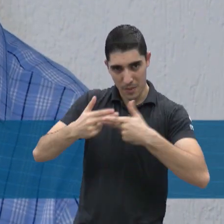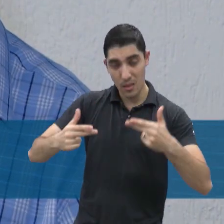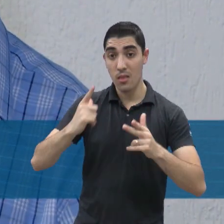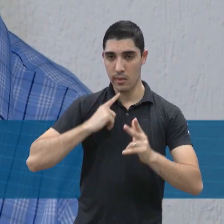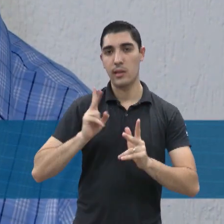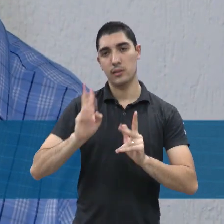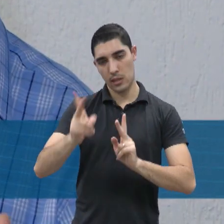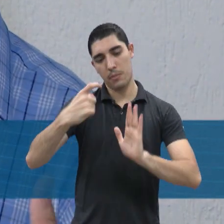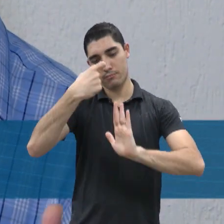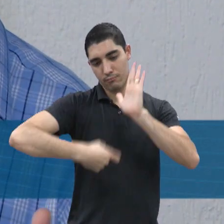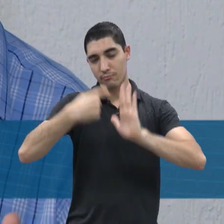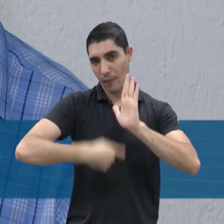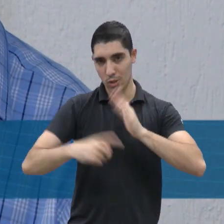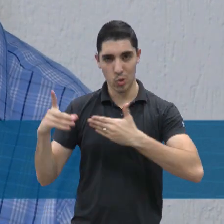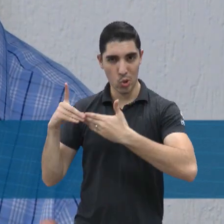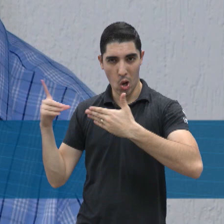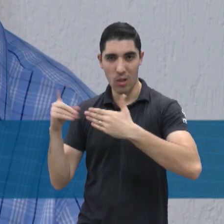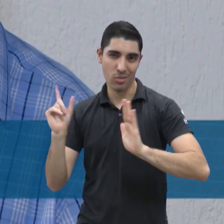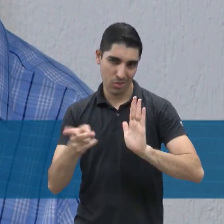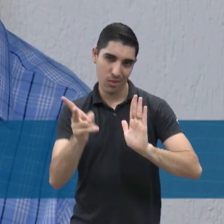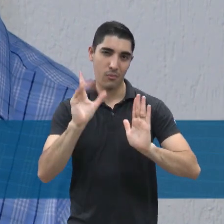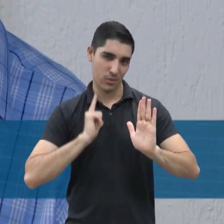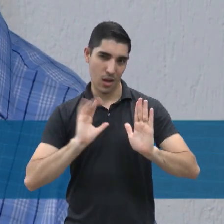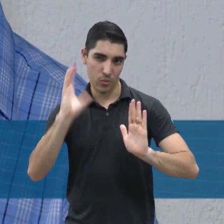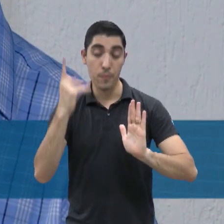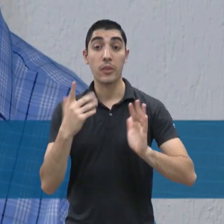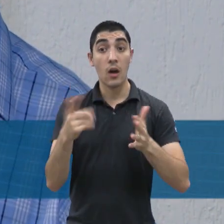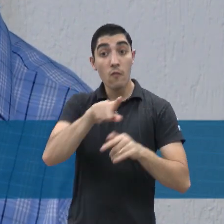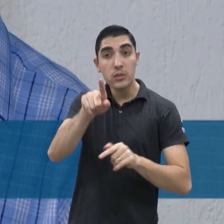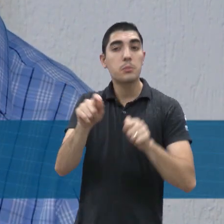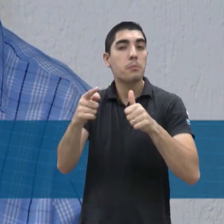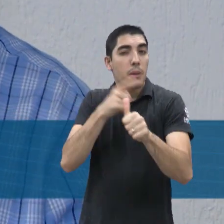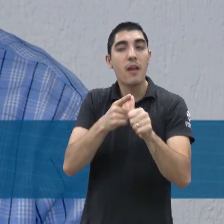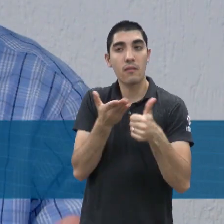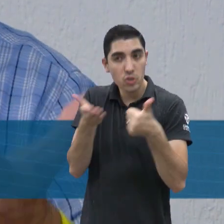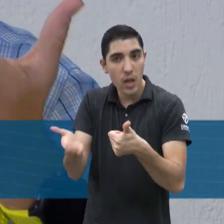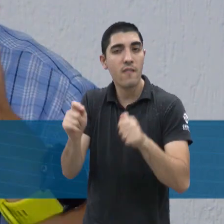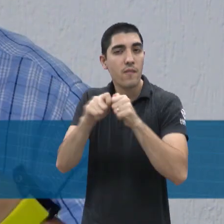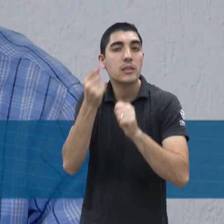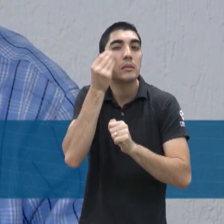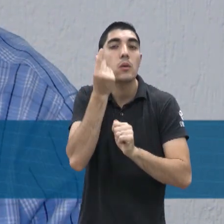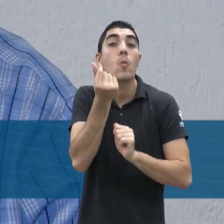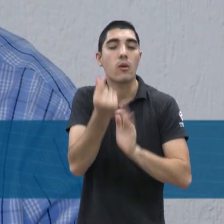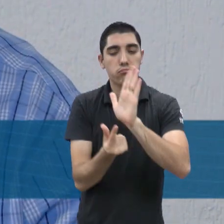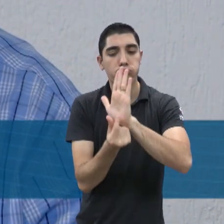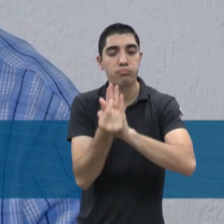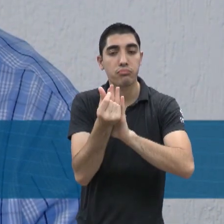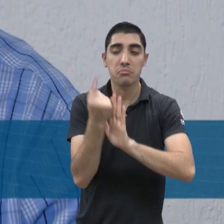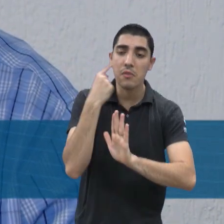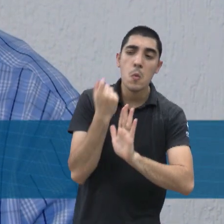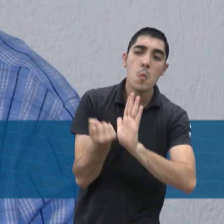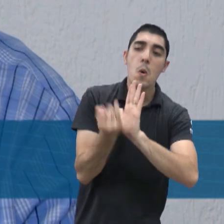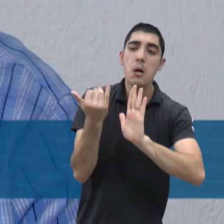impactos. Então, automaticamente, fazer o orçamento. Depois que fez o orçamento, aí sim, em cima daquele orçamento que